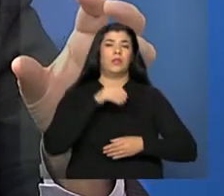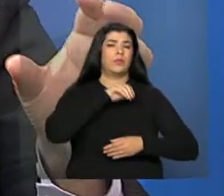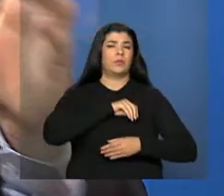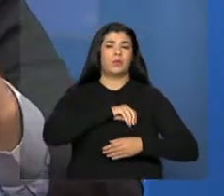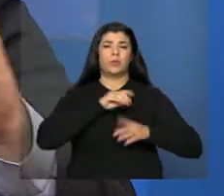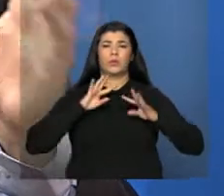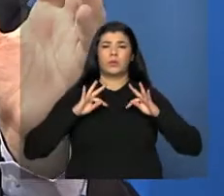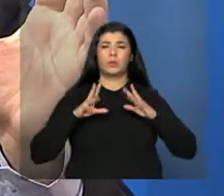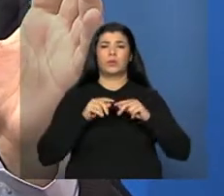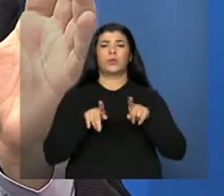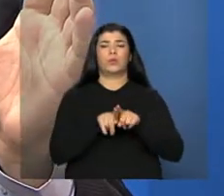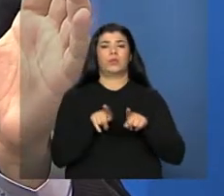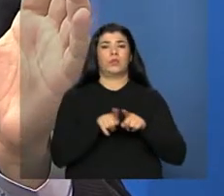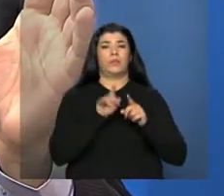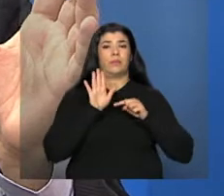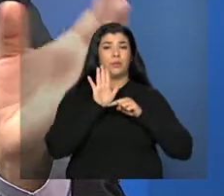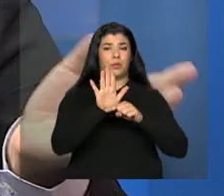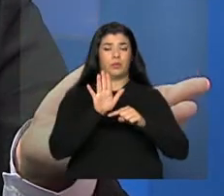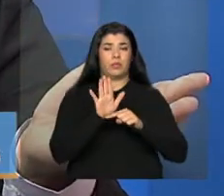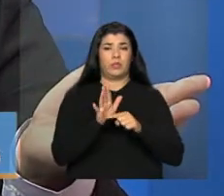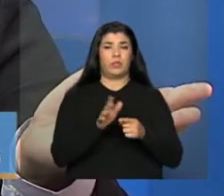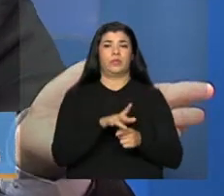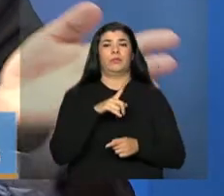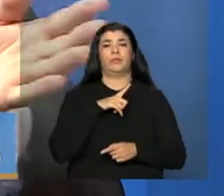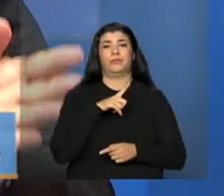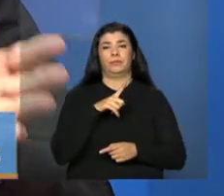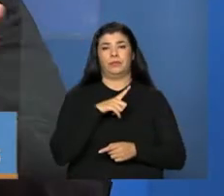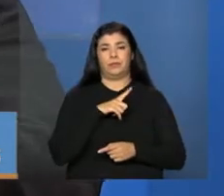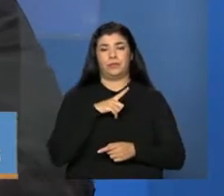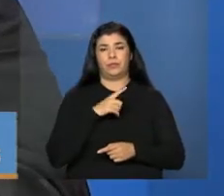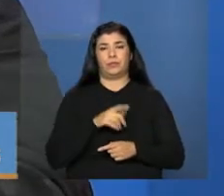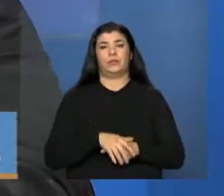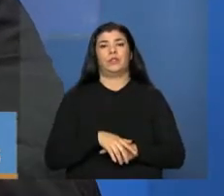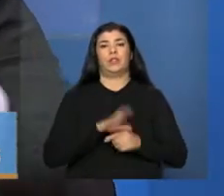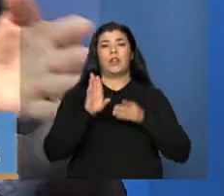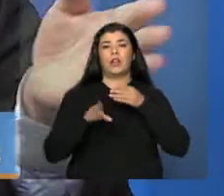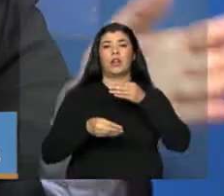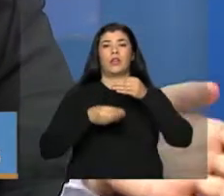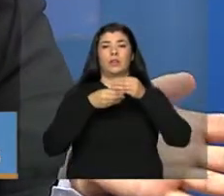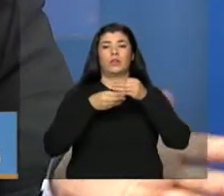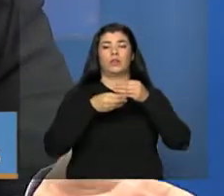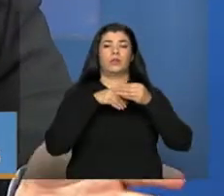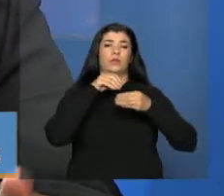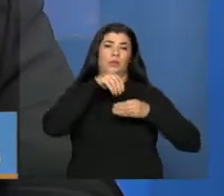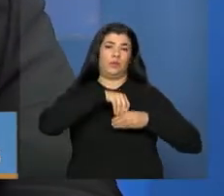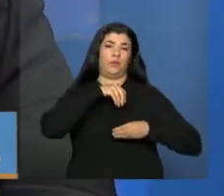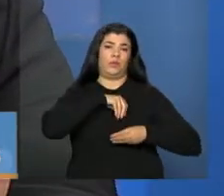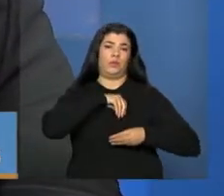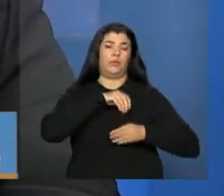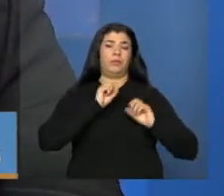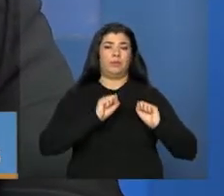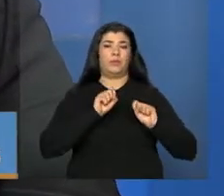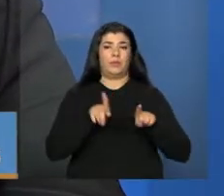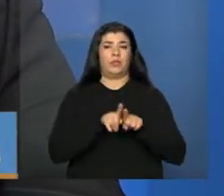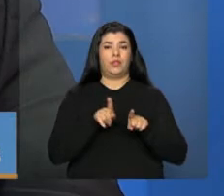aqueles auxílios e remunerações adicionais que compõem o salário do trabalhador podem ser custeados com o recurso